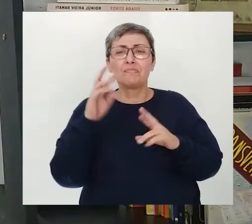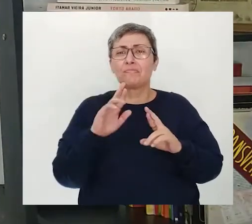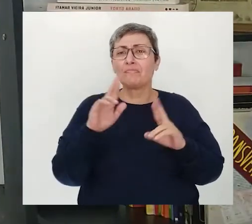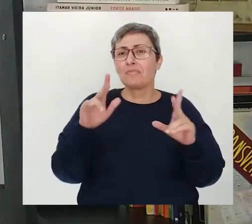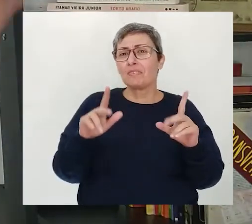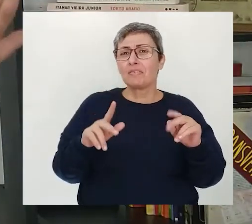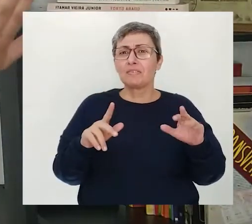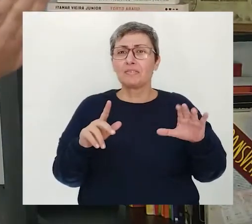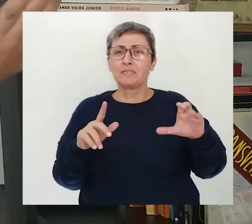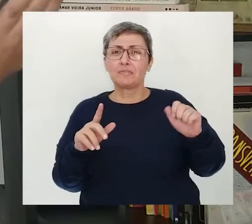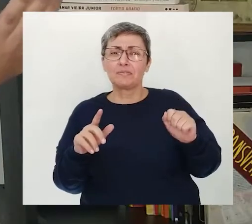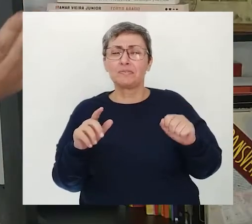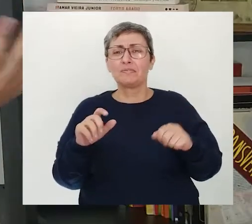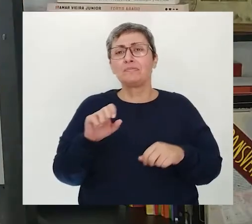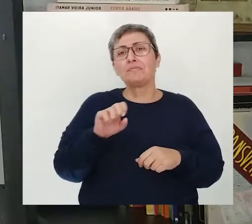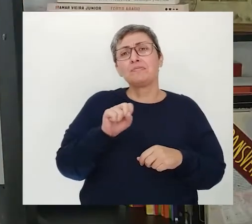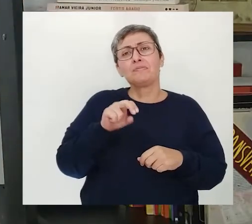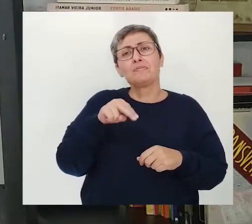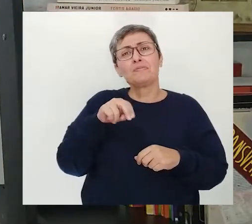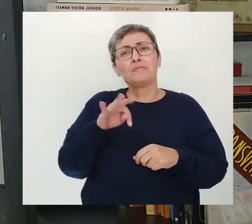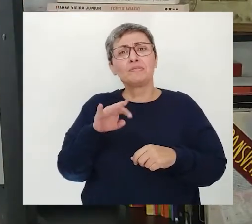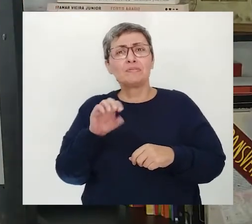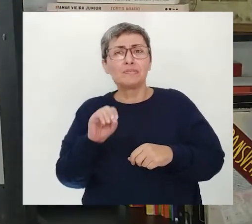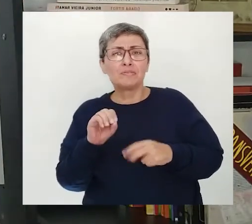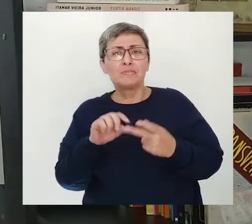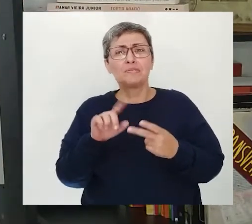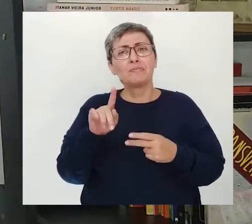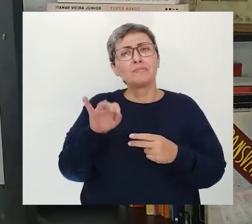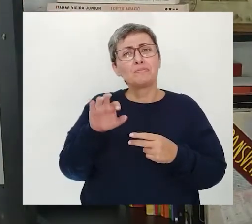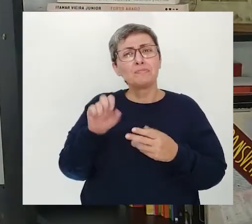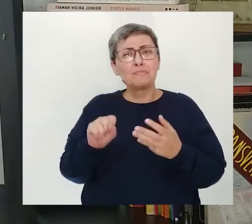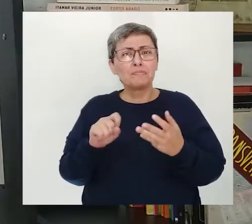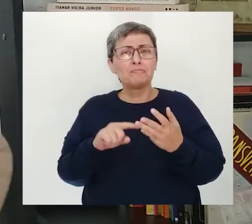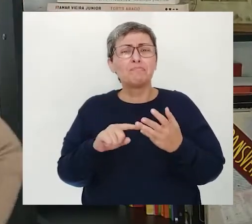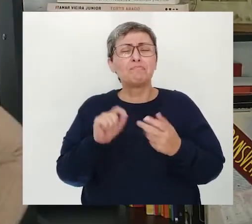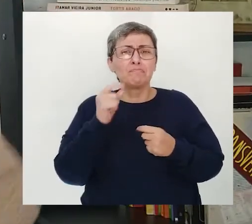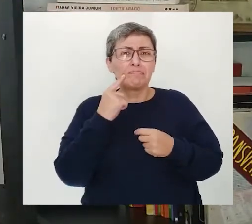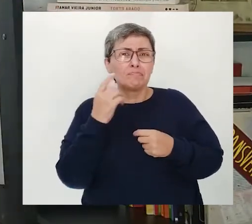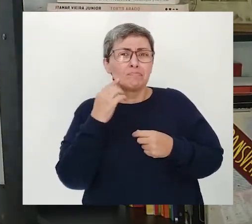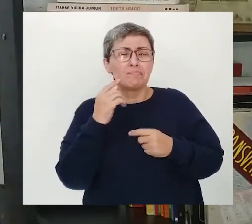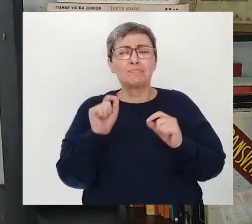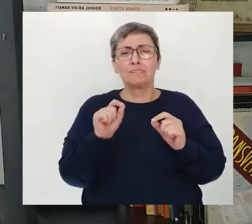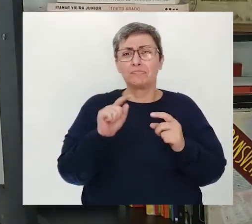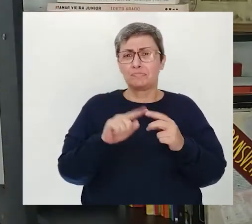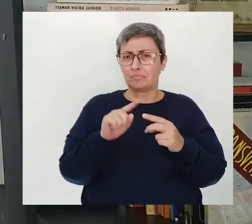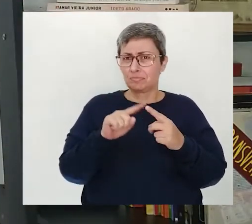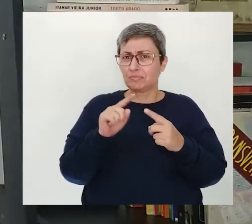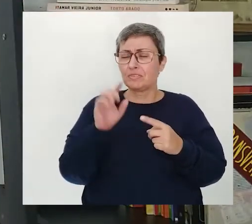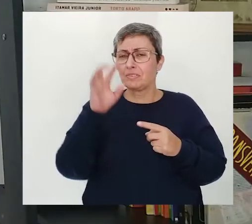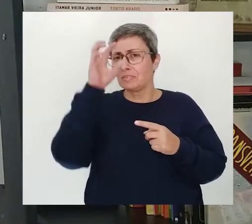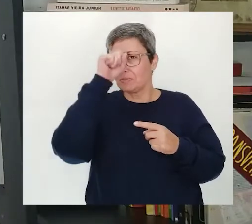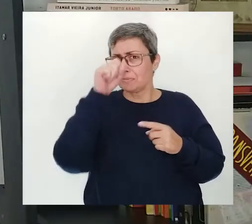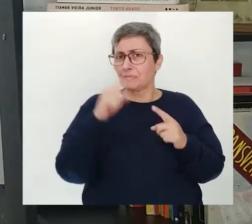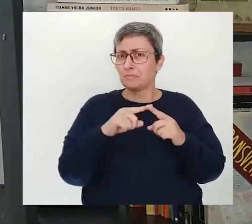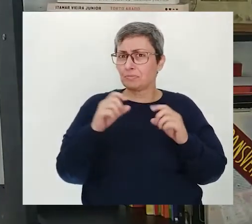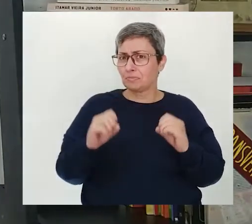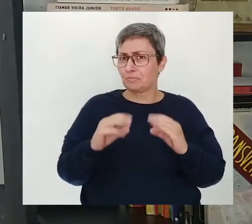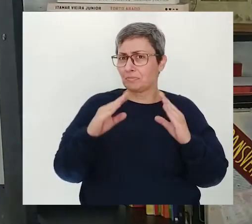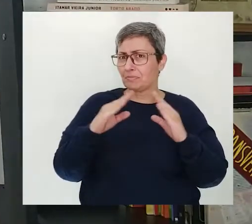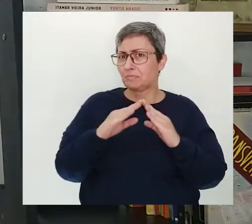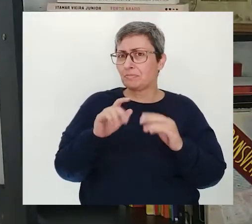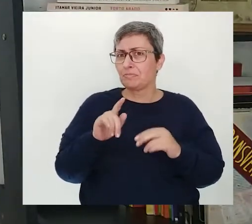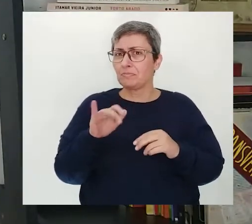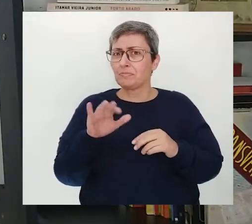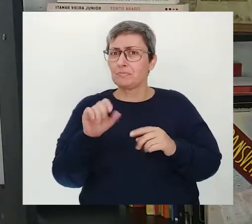a diferença entre poema, soneto e poesia? Hum, então tá. Vamos lá. Vocês já aprenderam no vídeo do professor